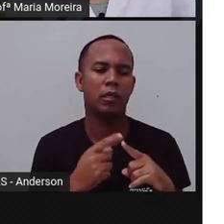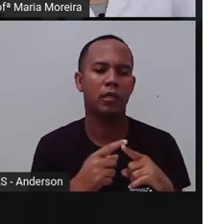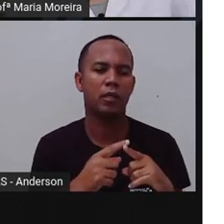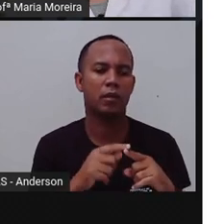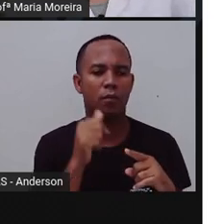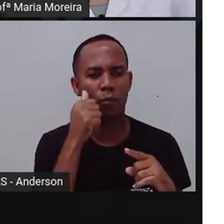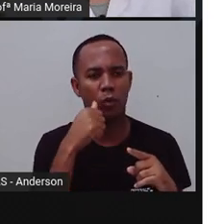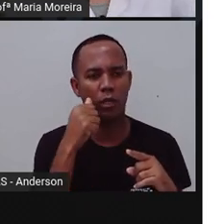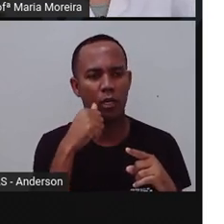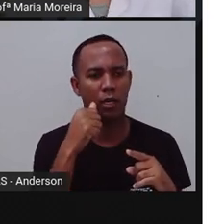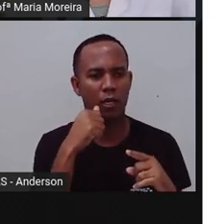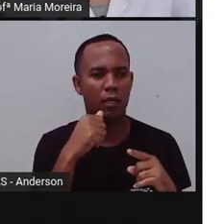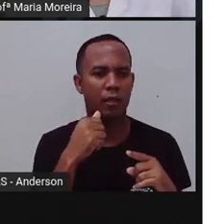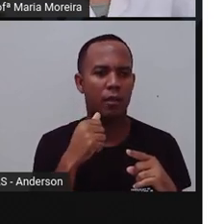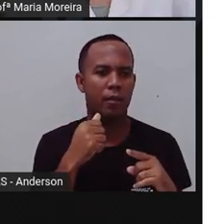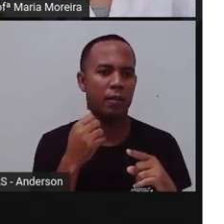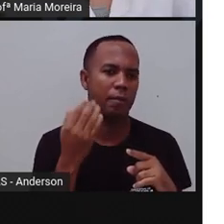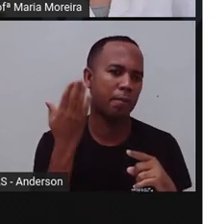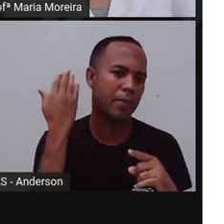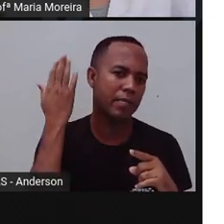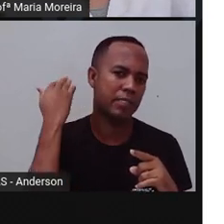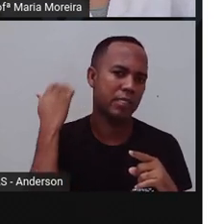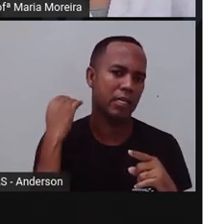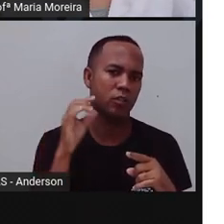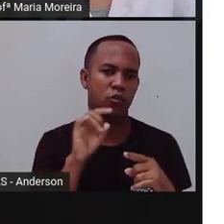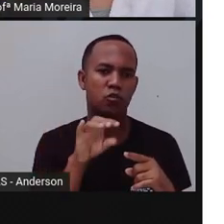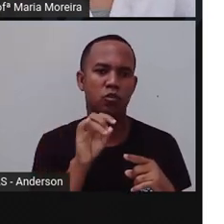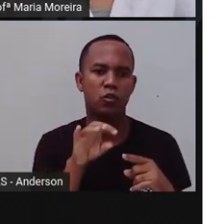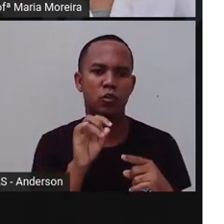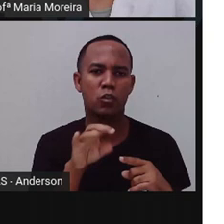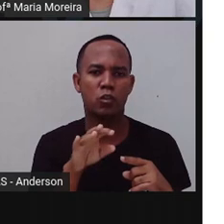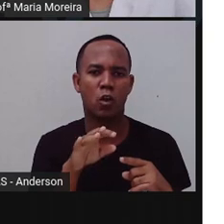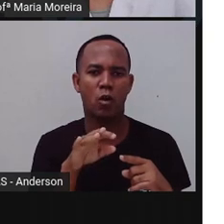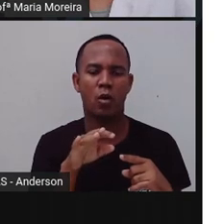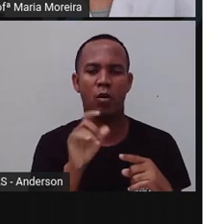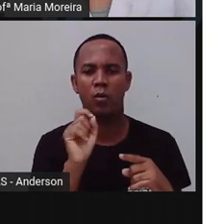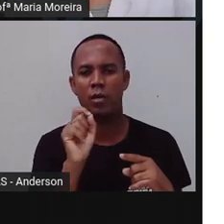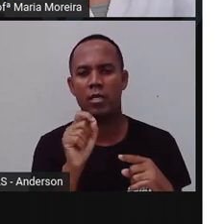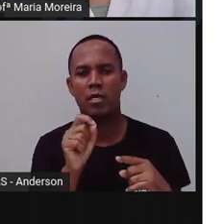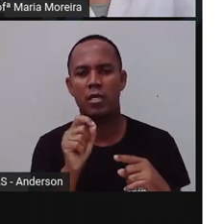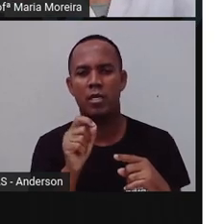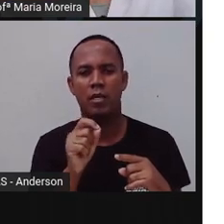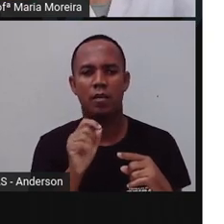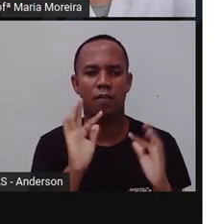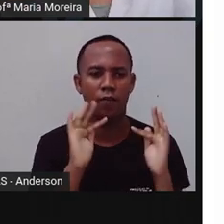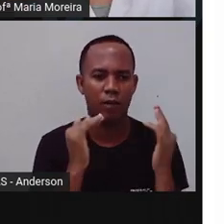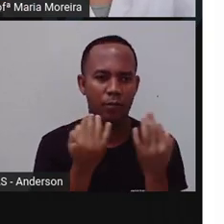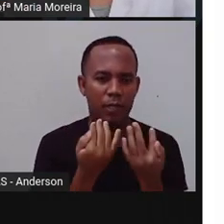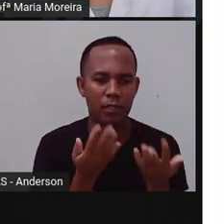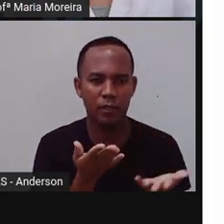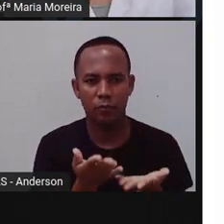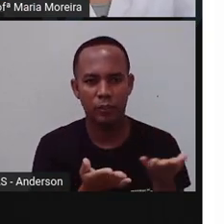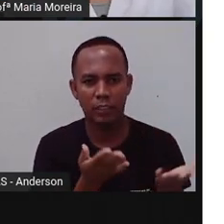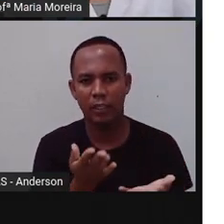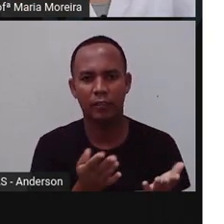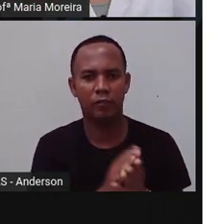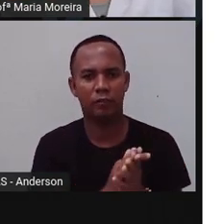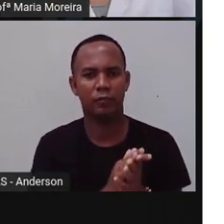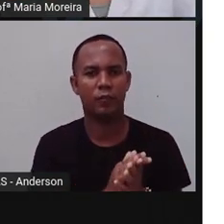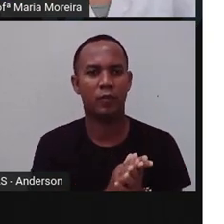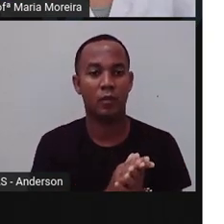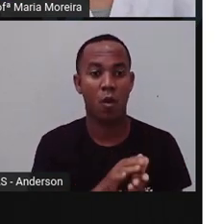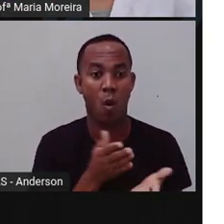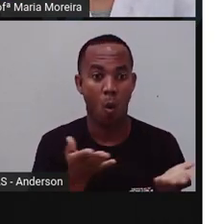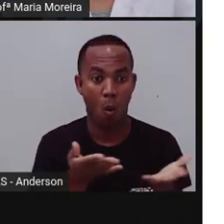donas de casa. Hoje, meninas, sejam o que vocês quiserem ser, tá? Se quiserem ser mães, sejam. Se quiserem ser